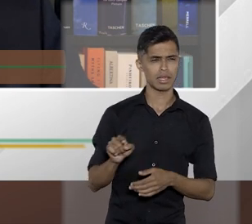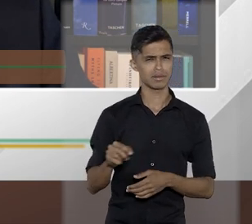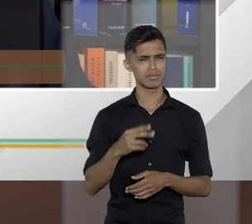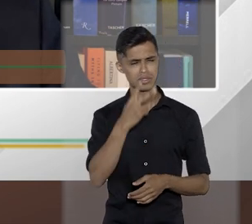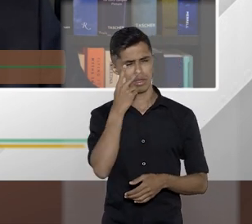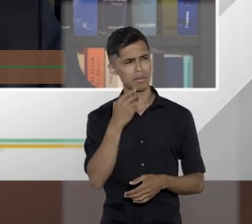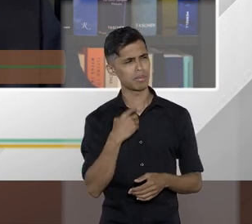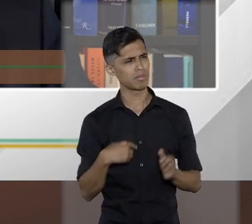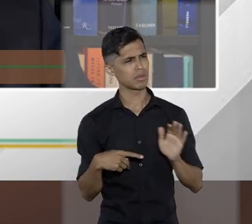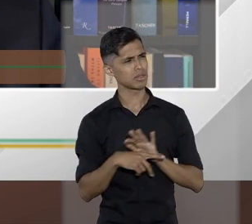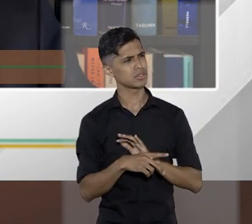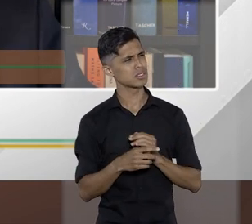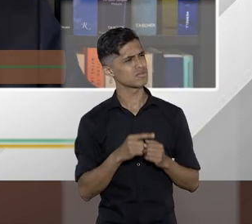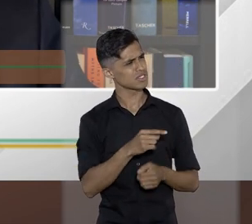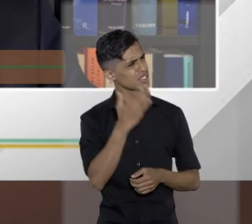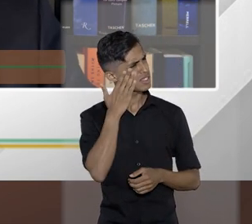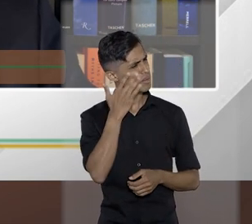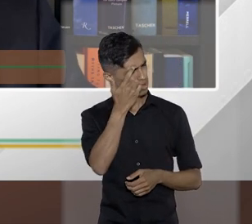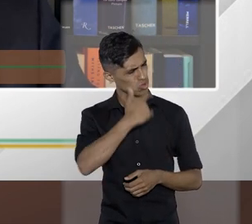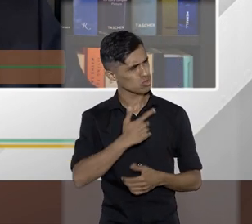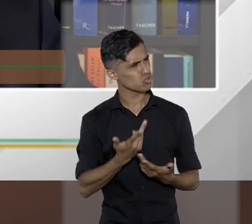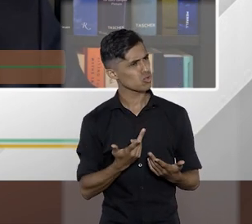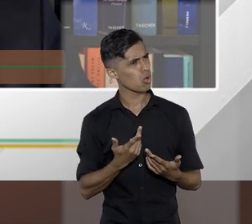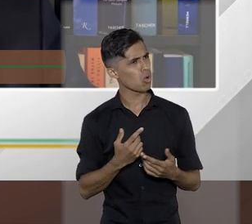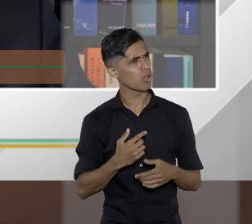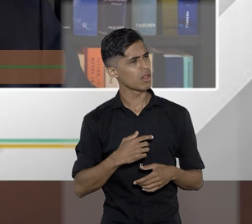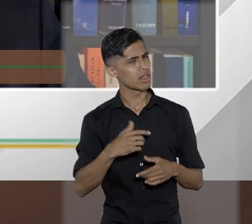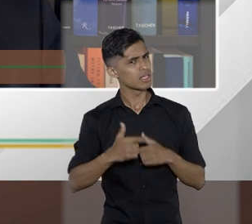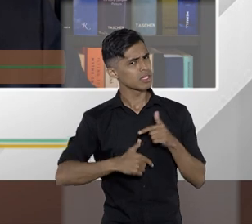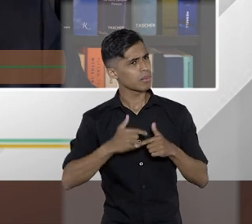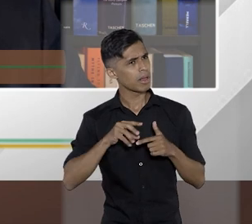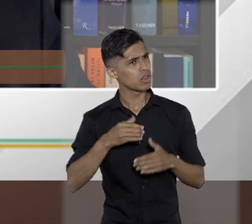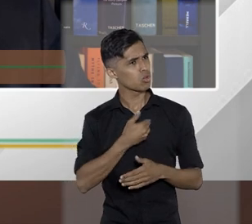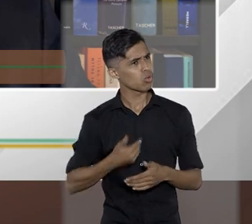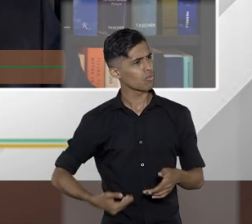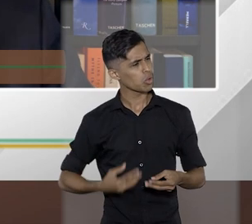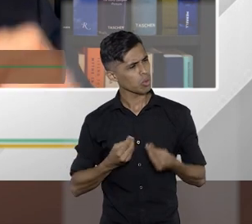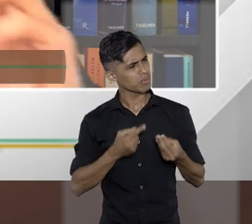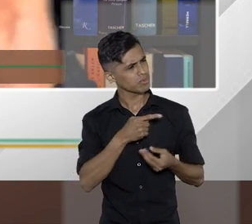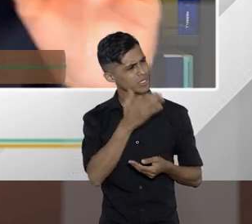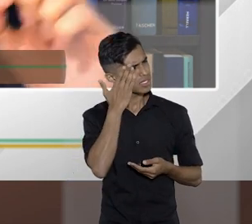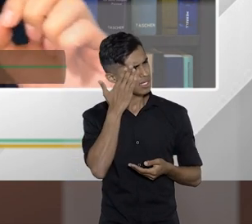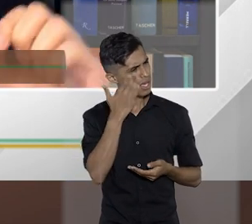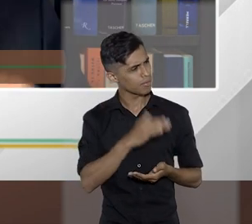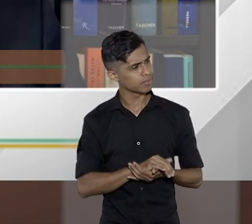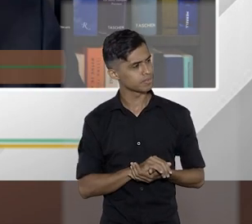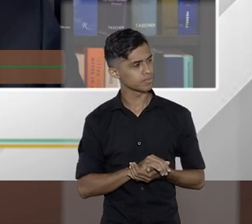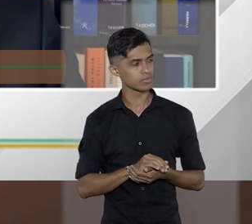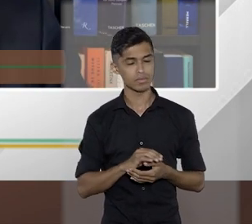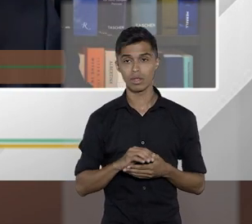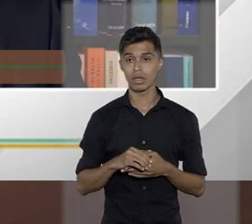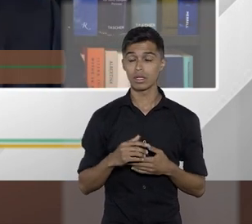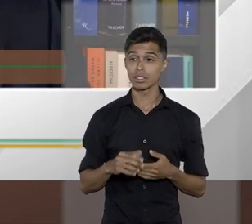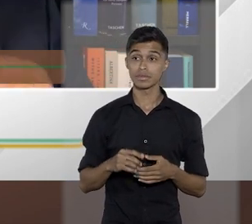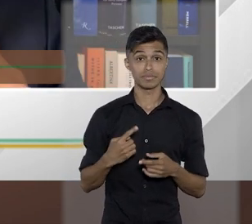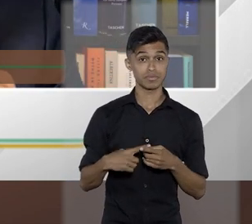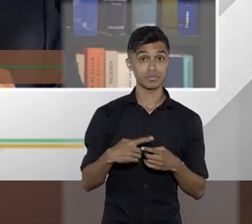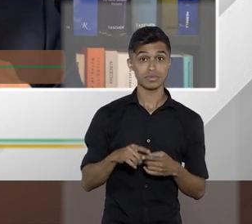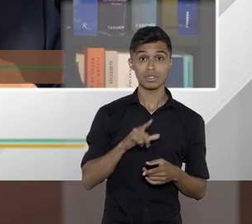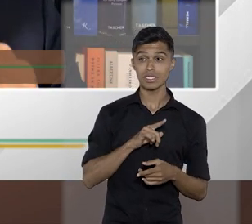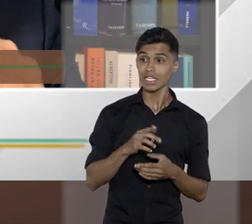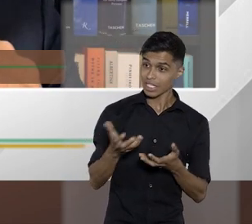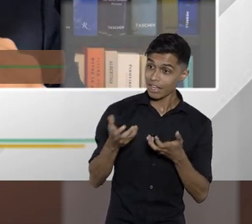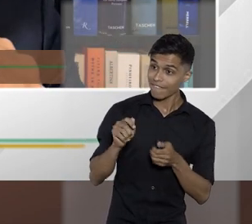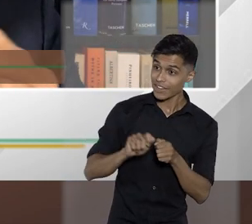permitiu saber que você é funcionário público quem permitiu saber porque muitas vezes inclusive já chega a proposta pronta quer